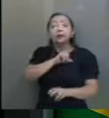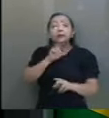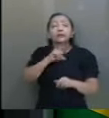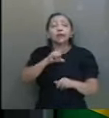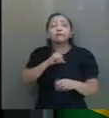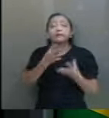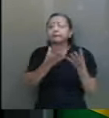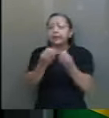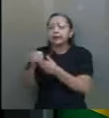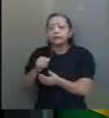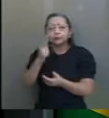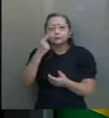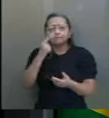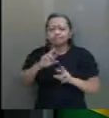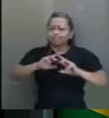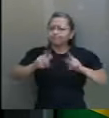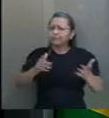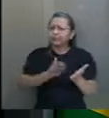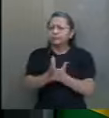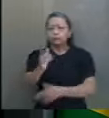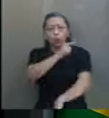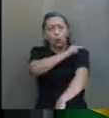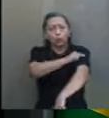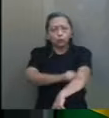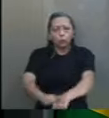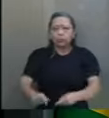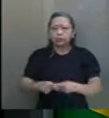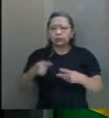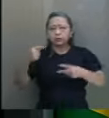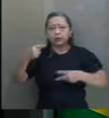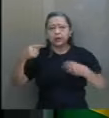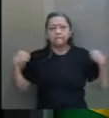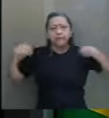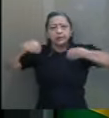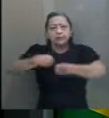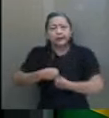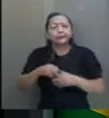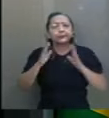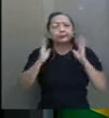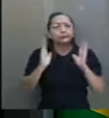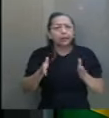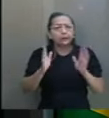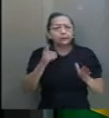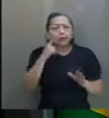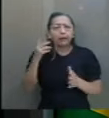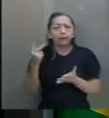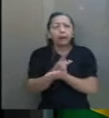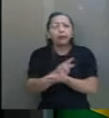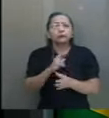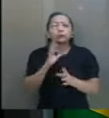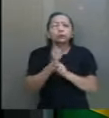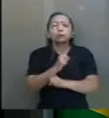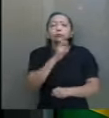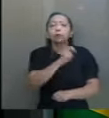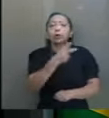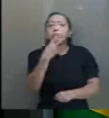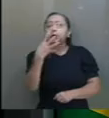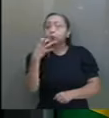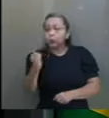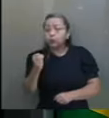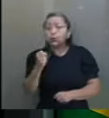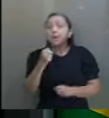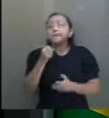sucessivos desvios de conduta de magistrados que já resultaram em 58 pedidos